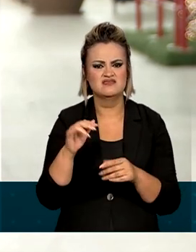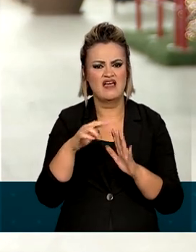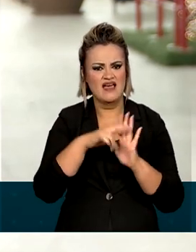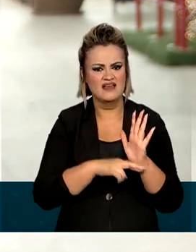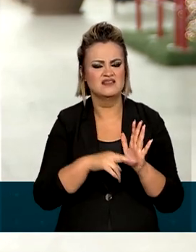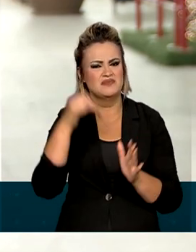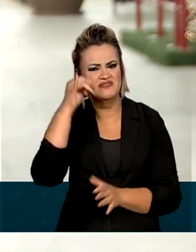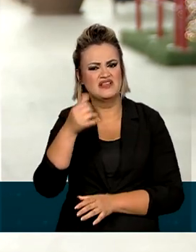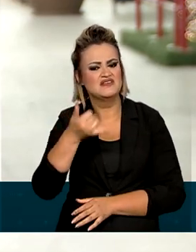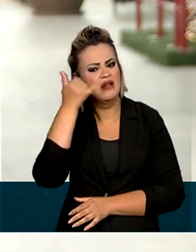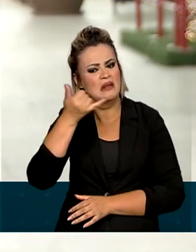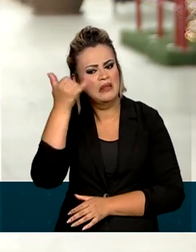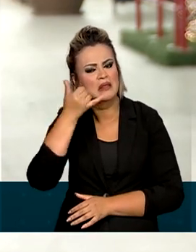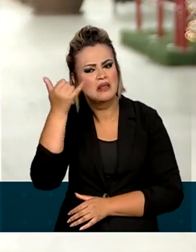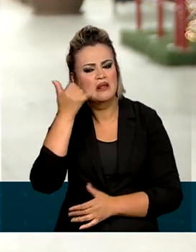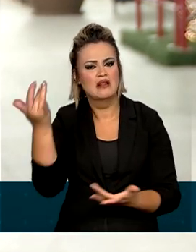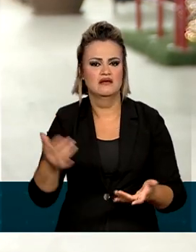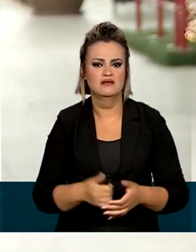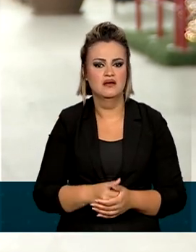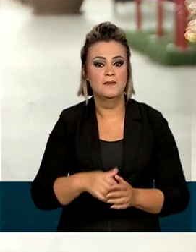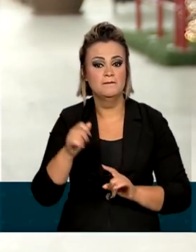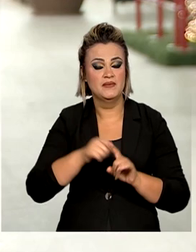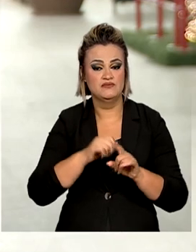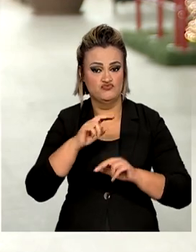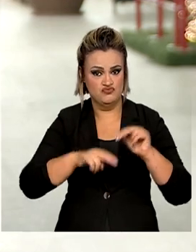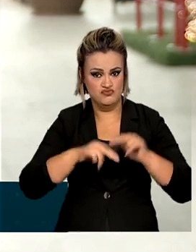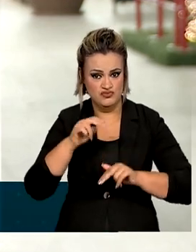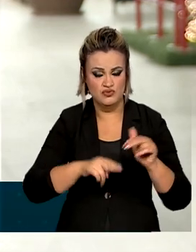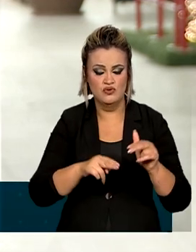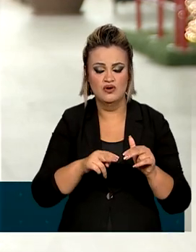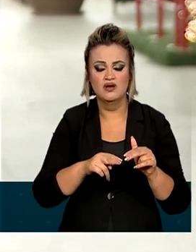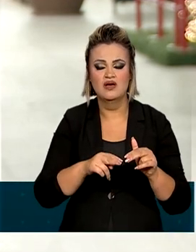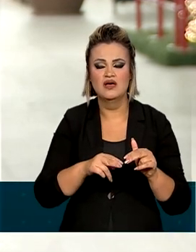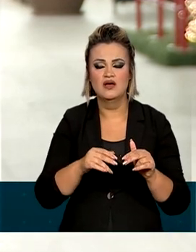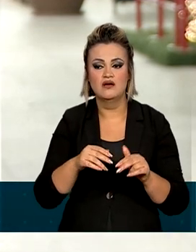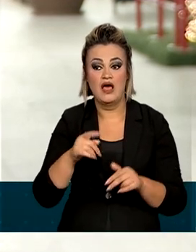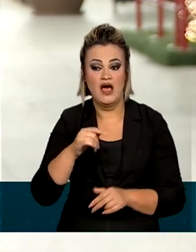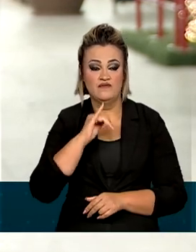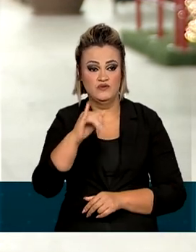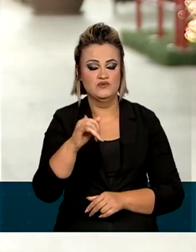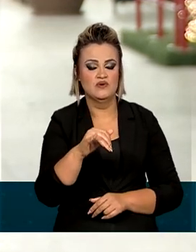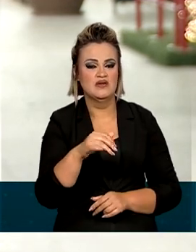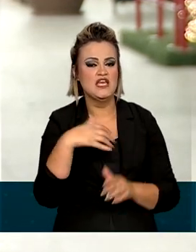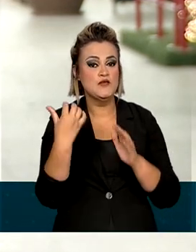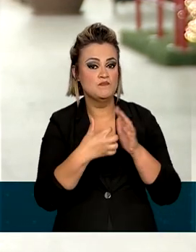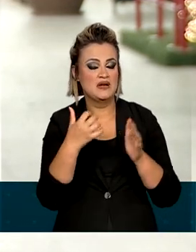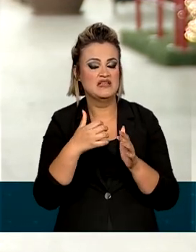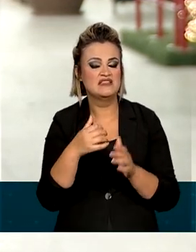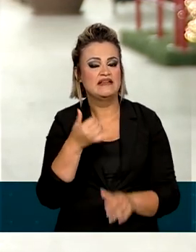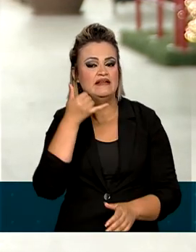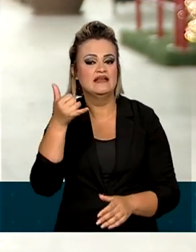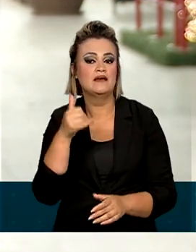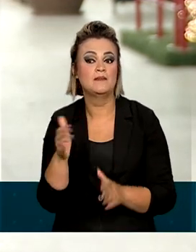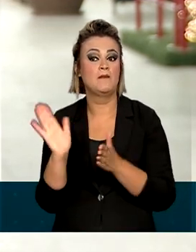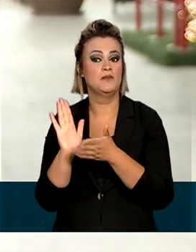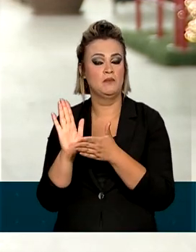serviços de telemarketing. Desde junho, empresas que fazem propaganda por telefone devem usar o código